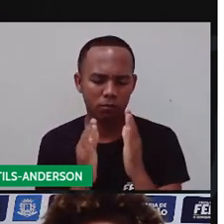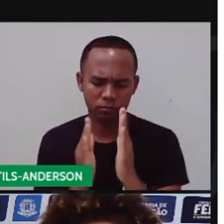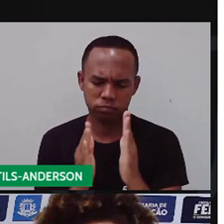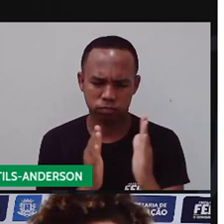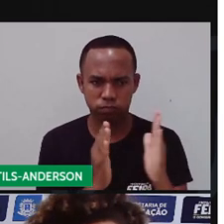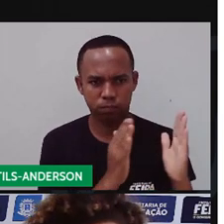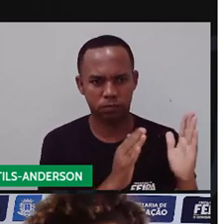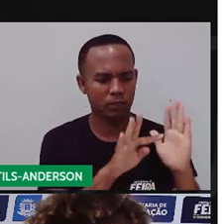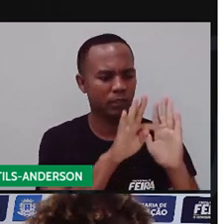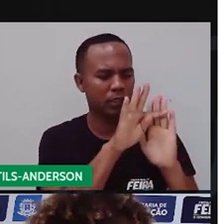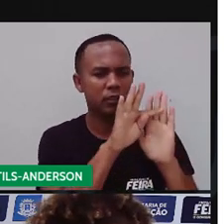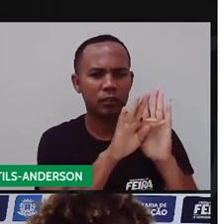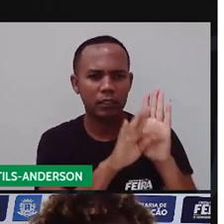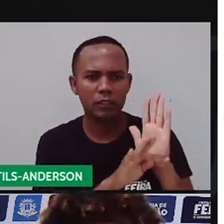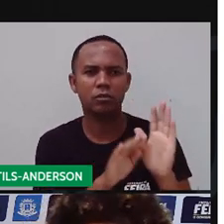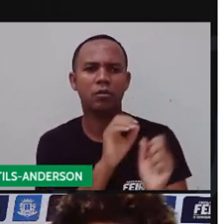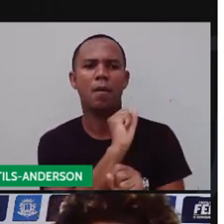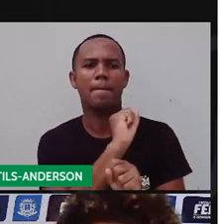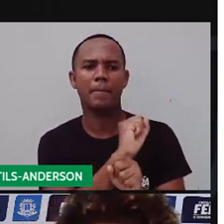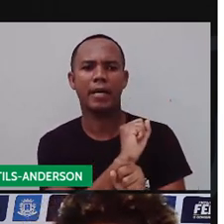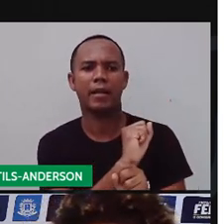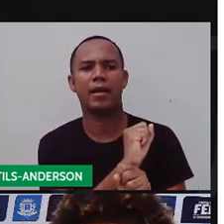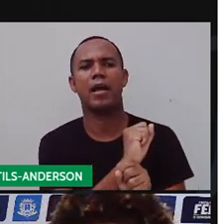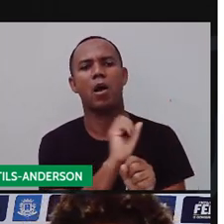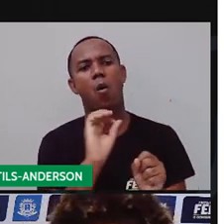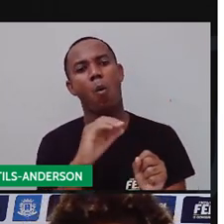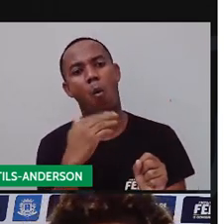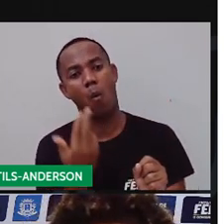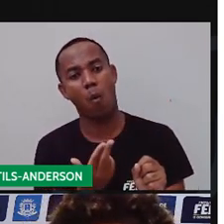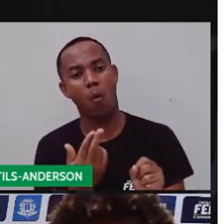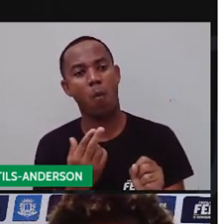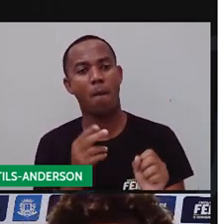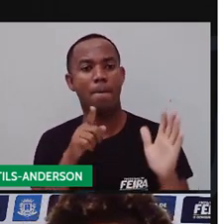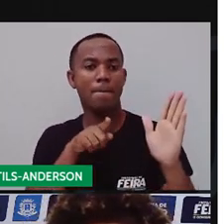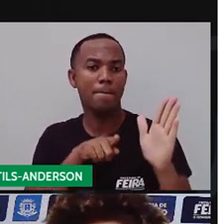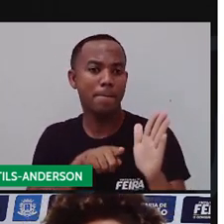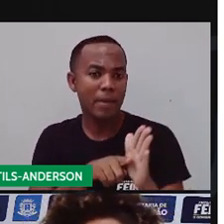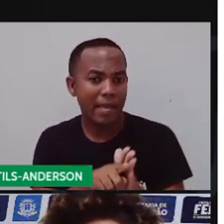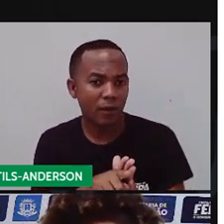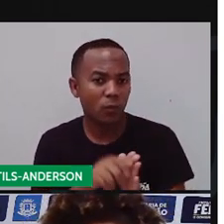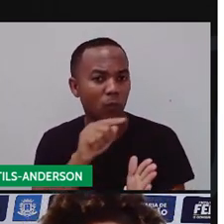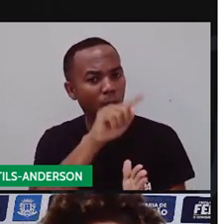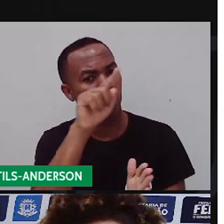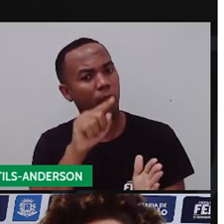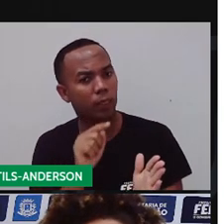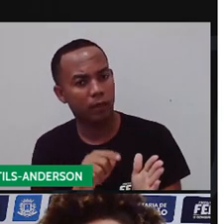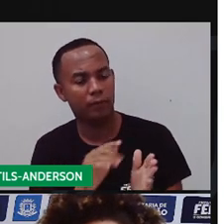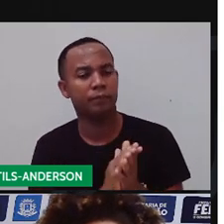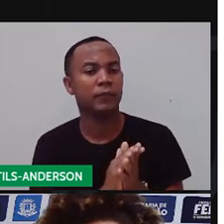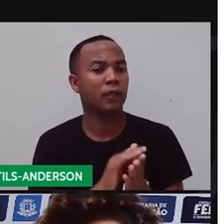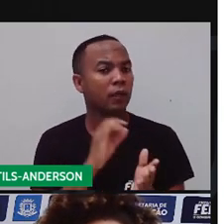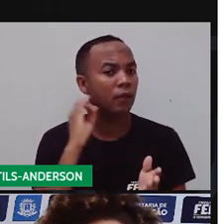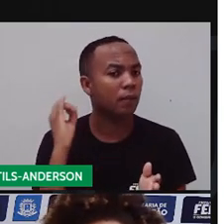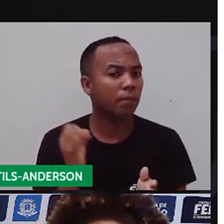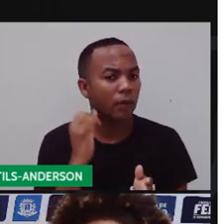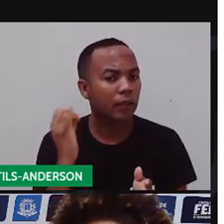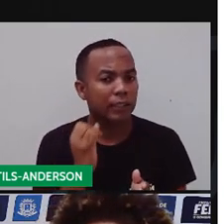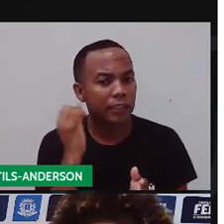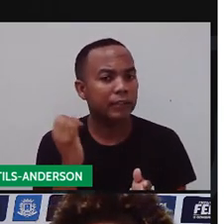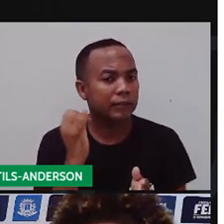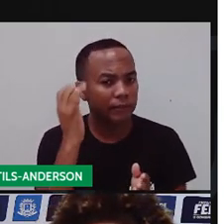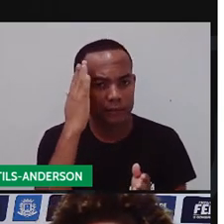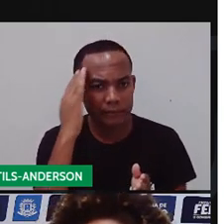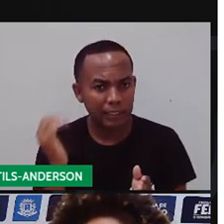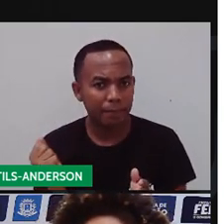ao texto. Você sabe quando você vai parar, você sabe quando vai fazer uma pergunta, não isso? Por isso, é importante saber usá-la